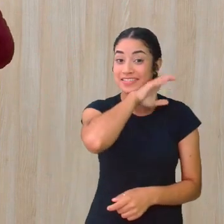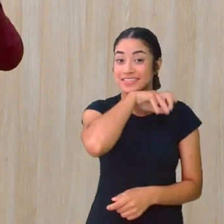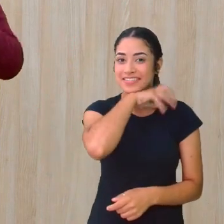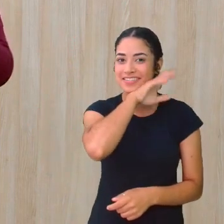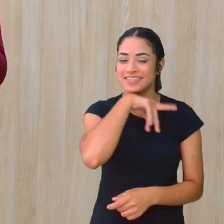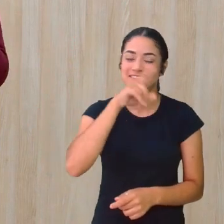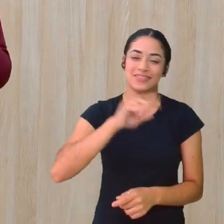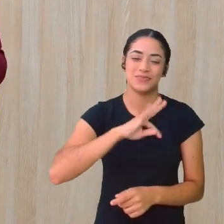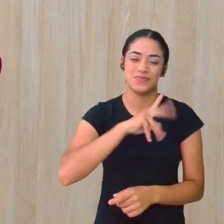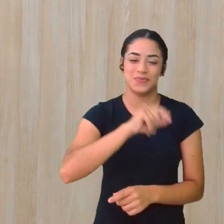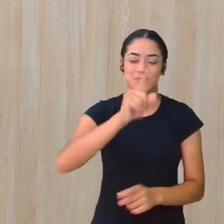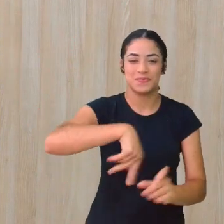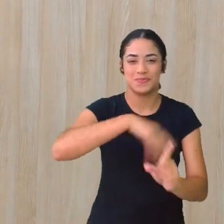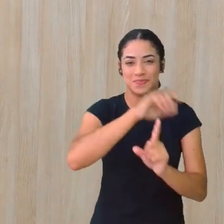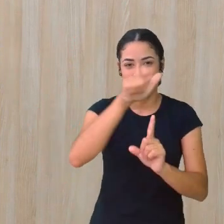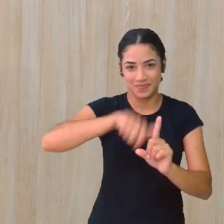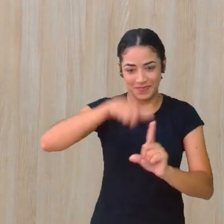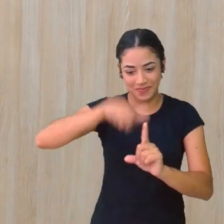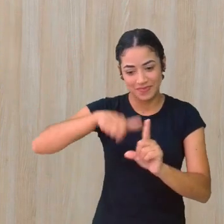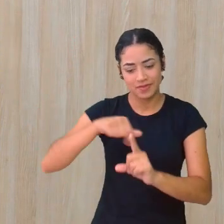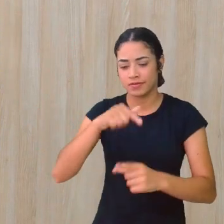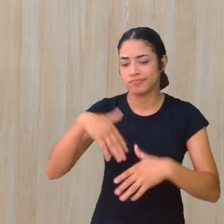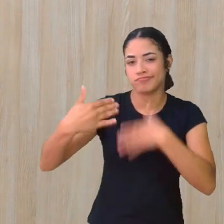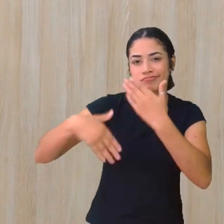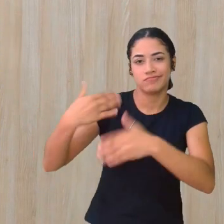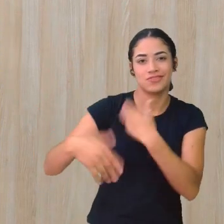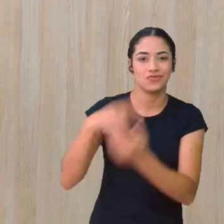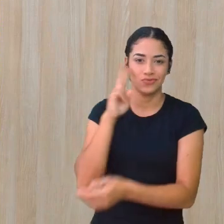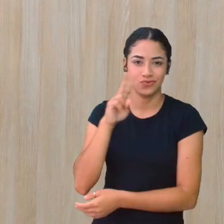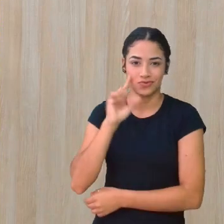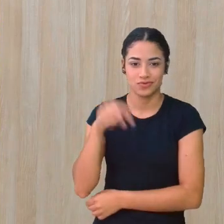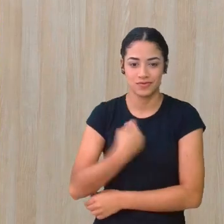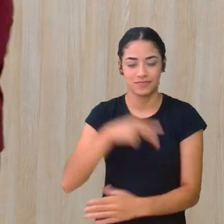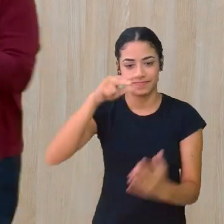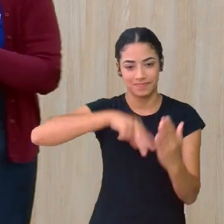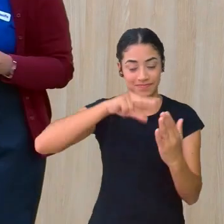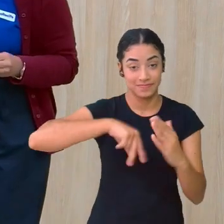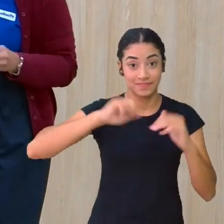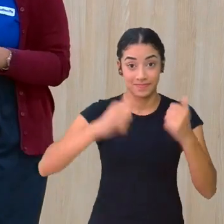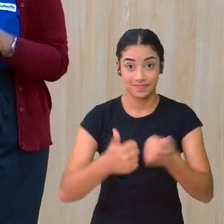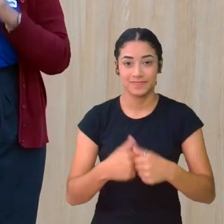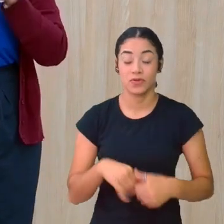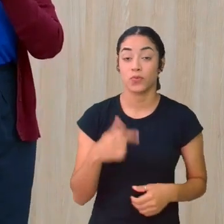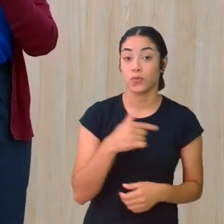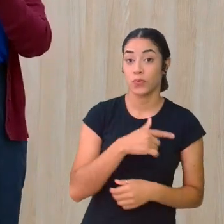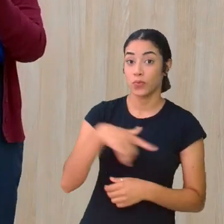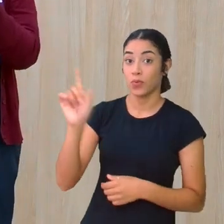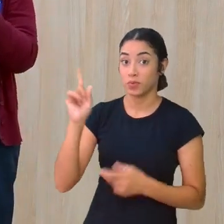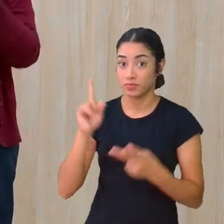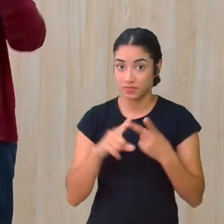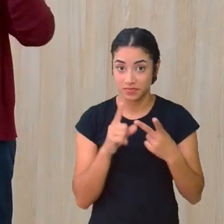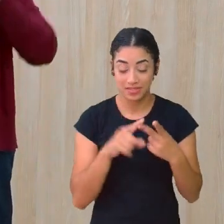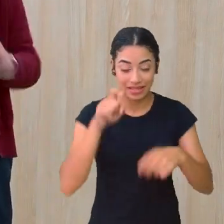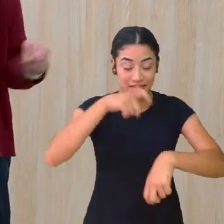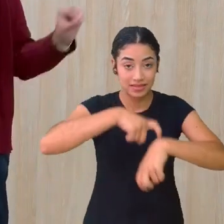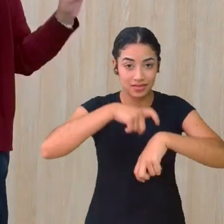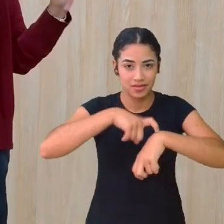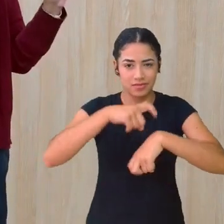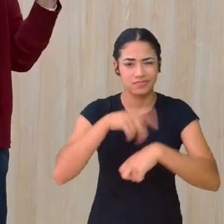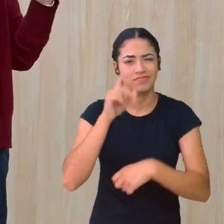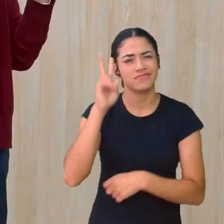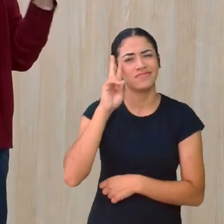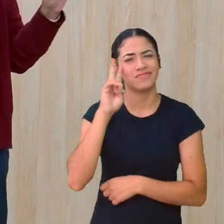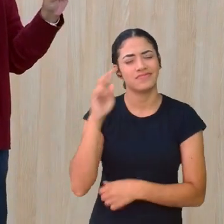que desenvolvem A historinha Que está sendo contada Para a gente Outro ponto Da nossa narrativa É o tempo Lá no